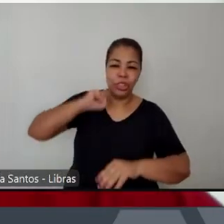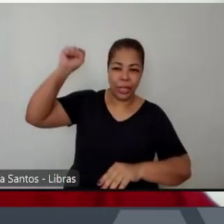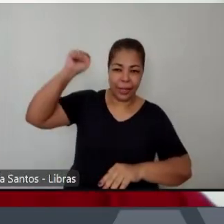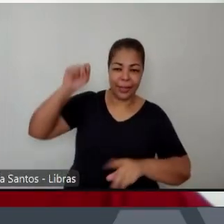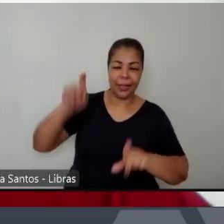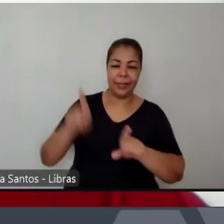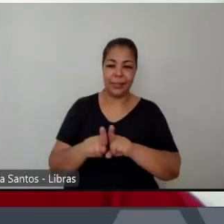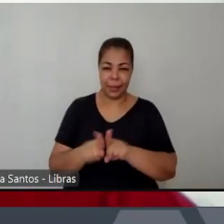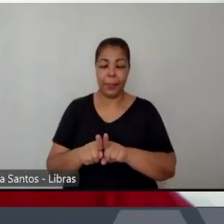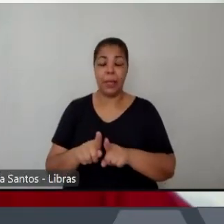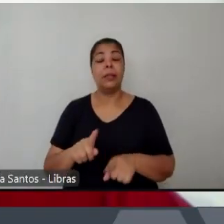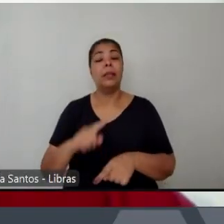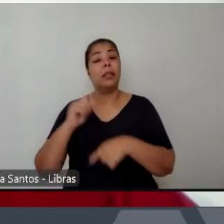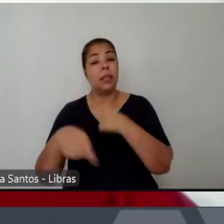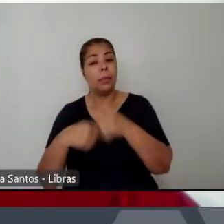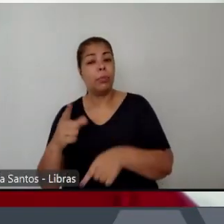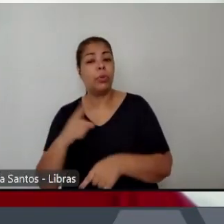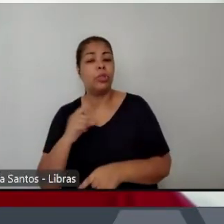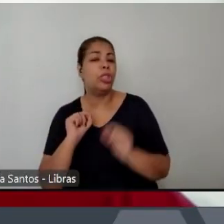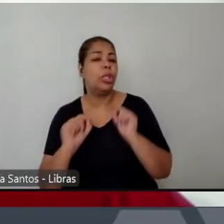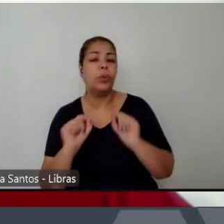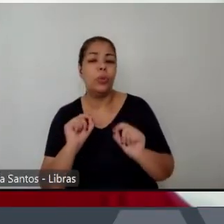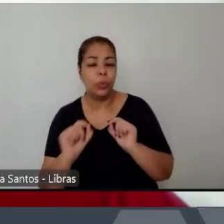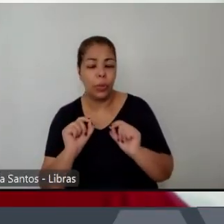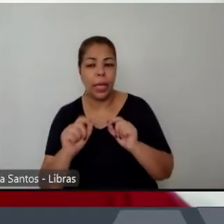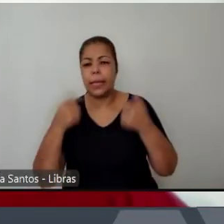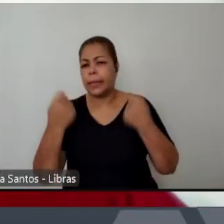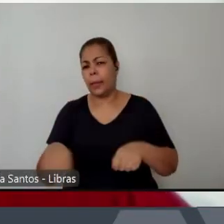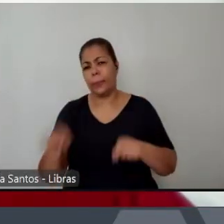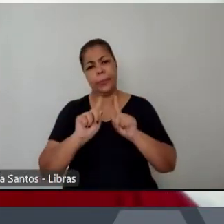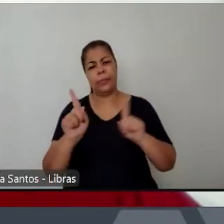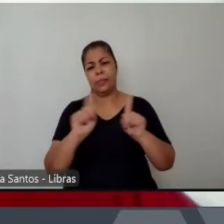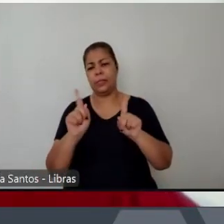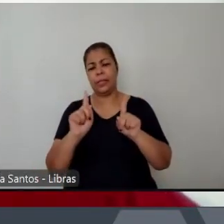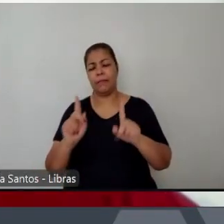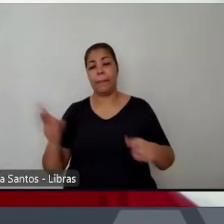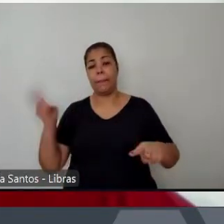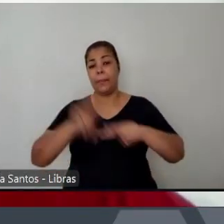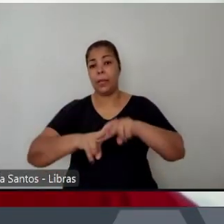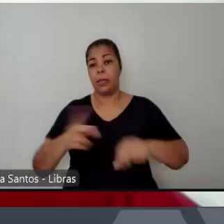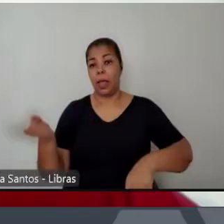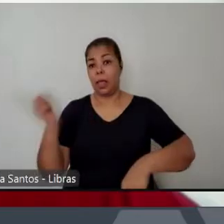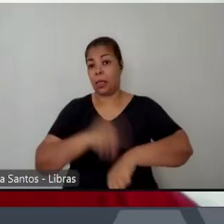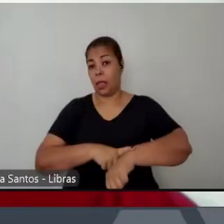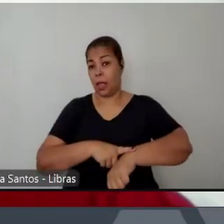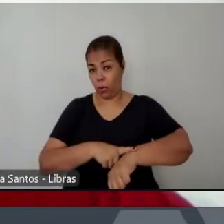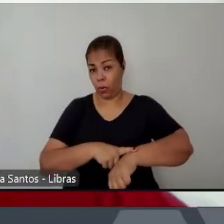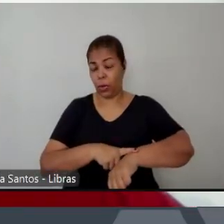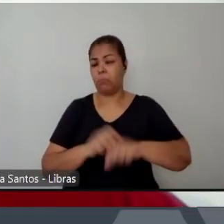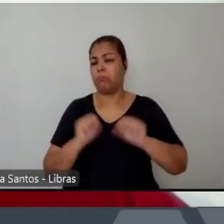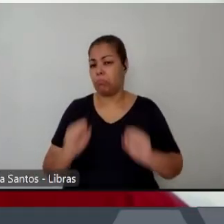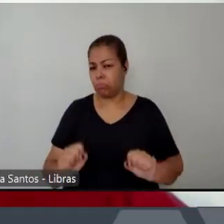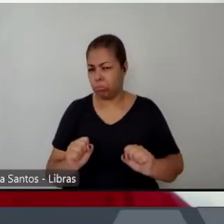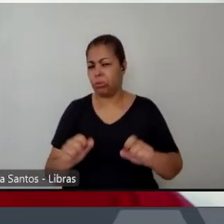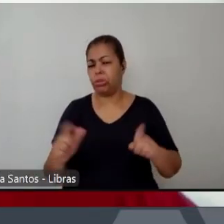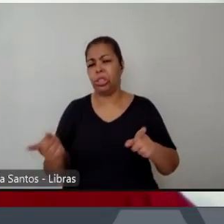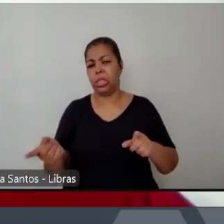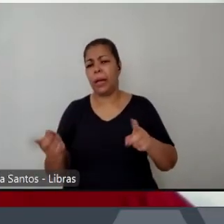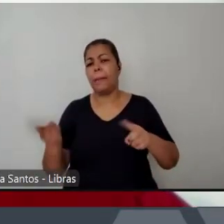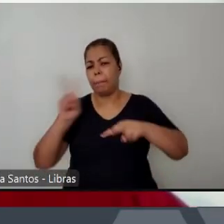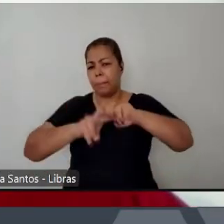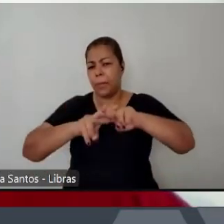por averiguação, não era necessária a prisão em flagrante, você podia ser preso por fundada suspeita